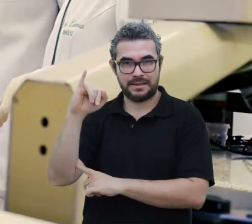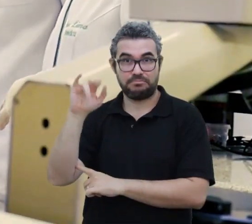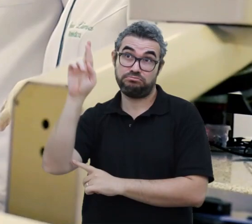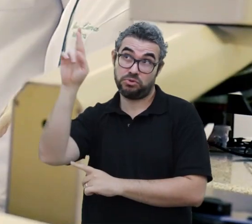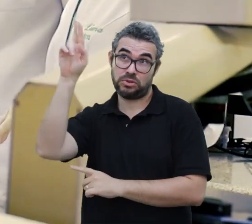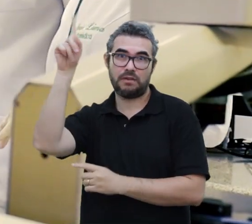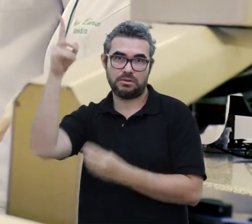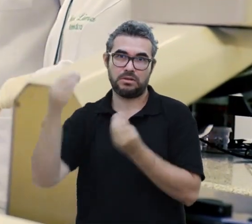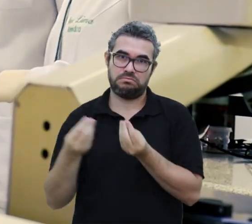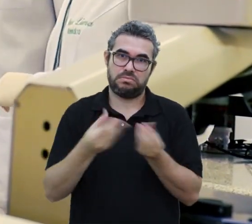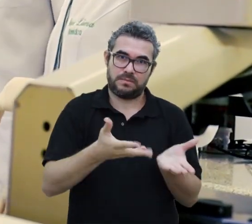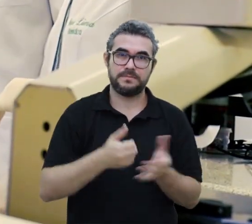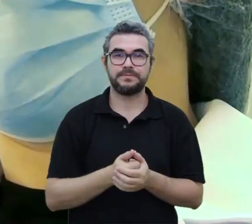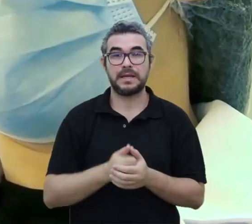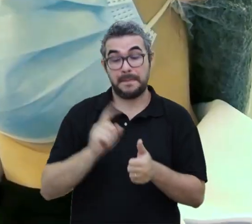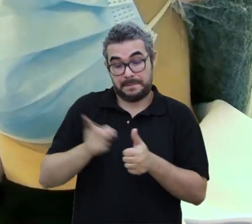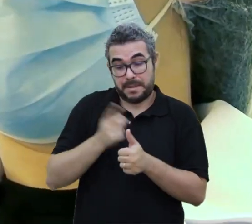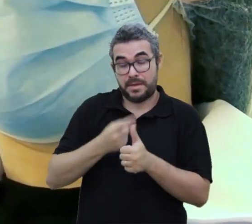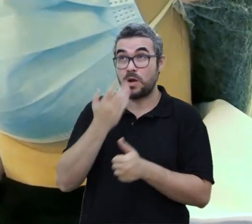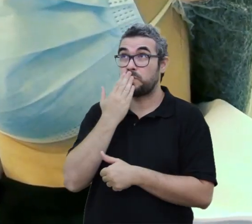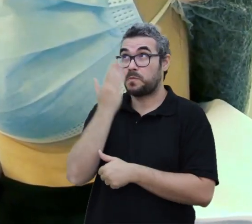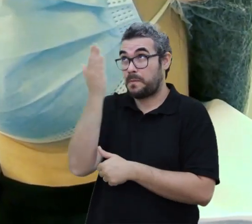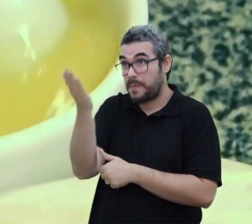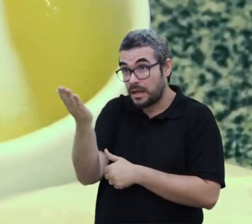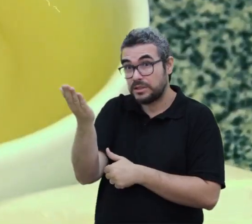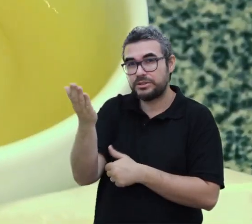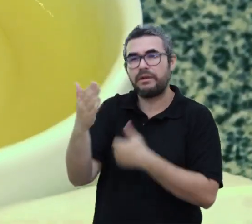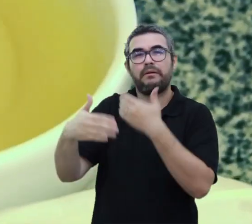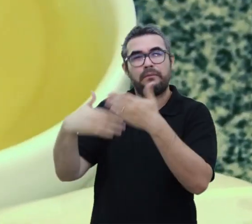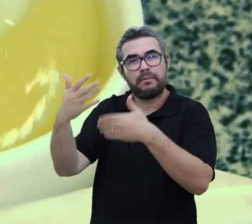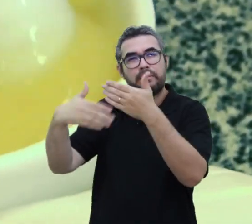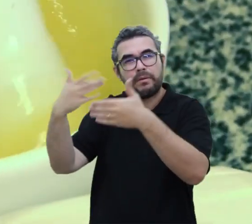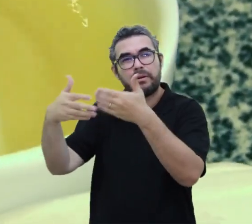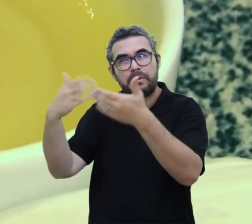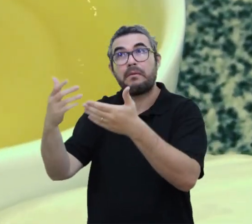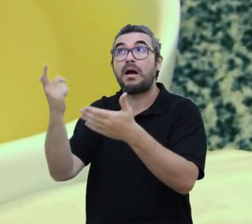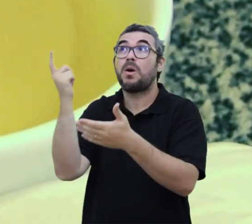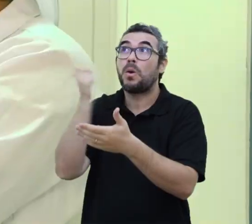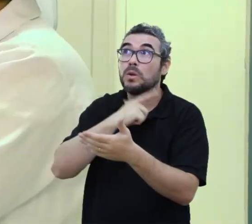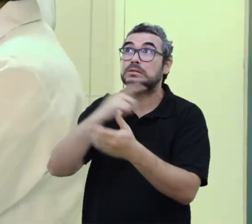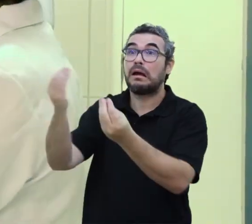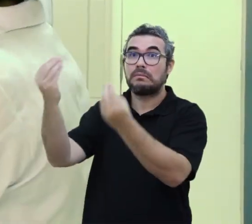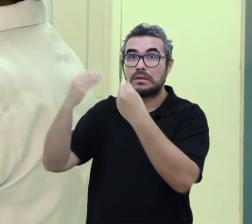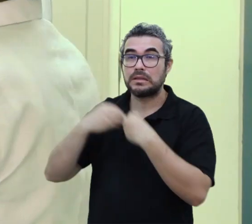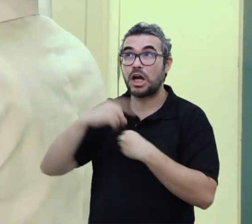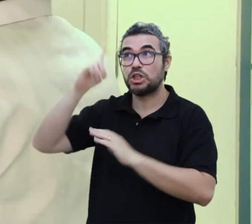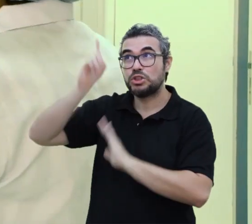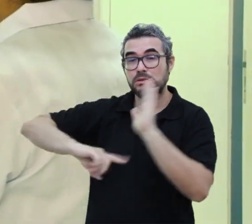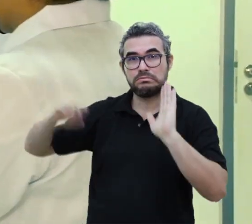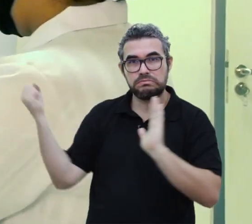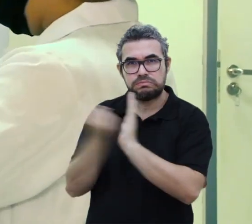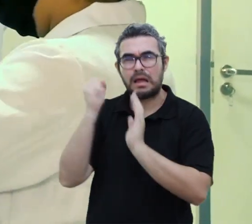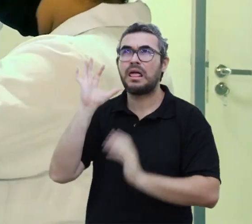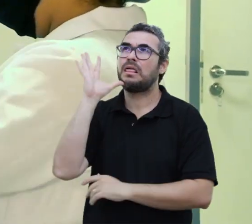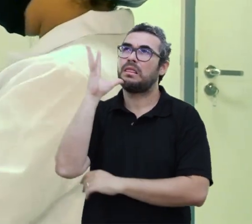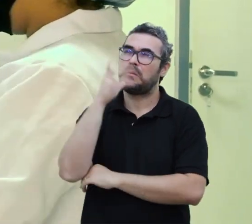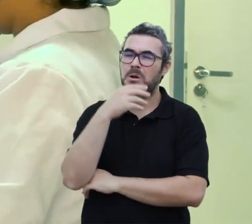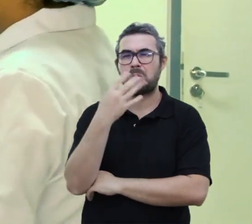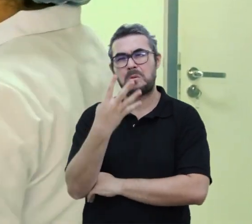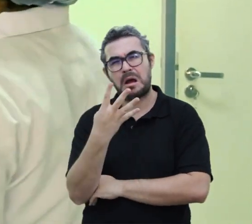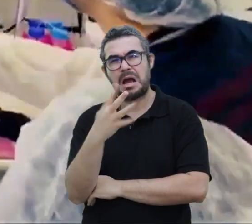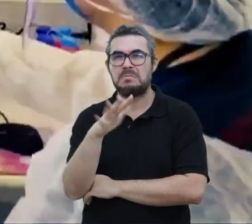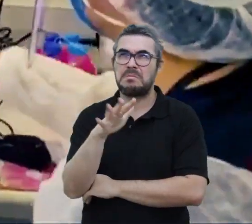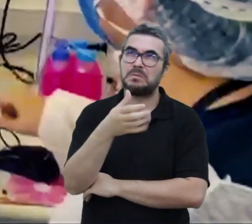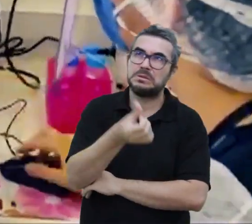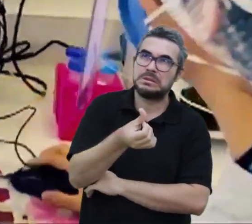Propriedade Industrial, o INPI. Depois de realizado o pedido, o processo para concessão da carta patente pode demorar de 4 a 6